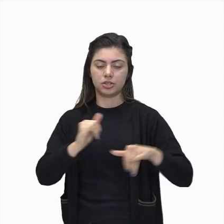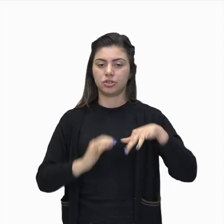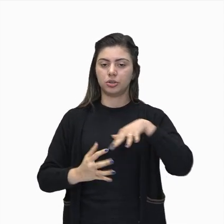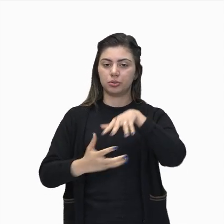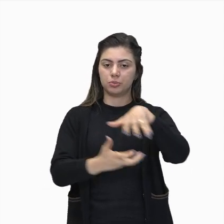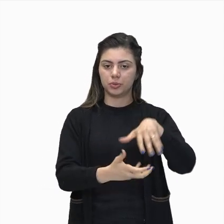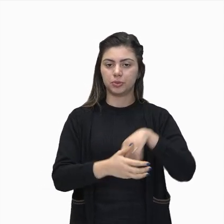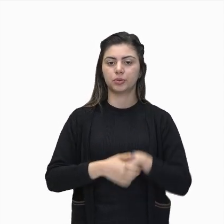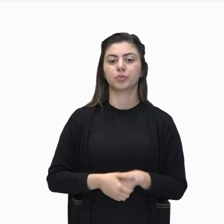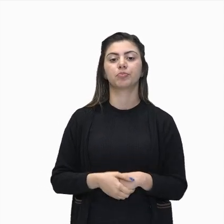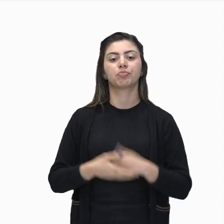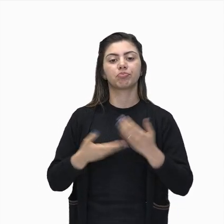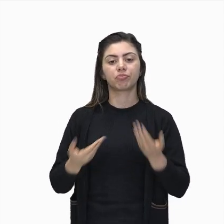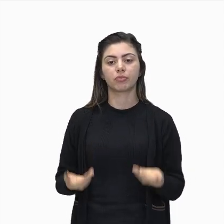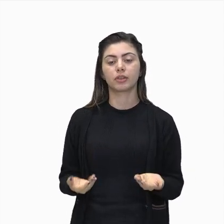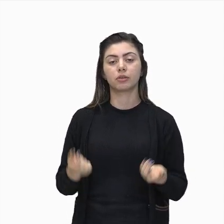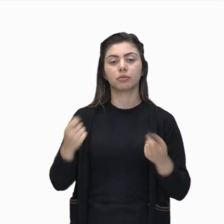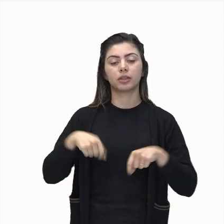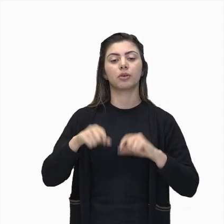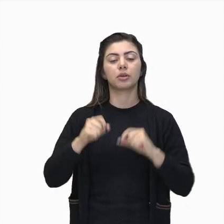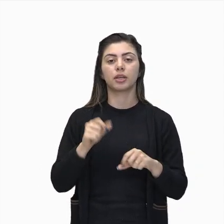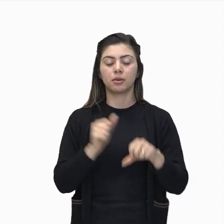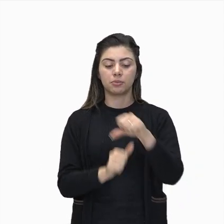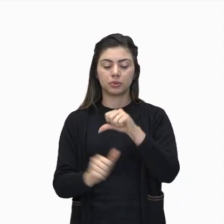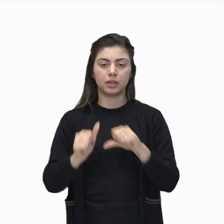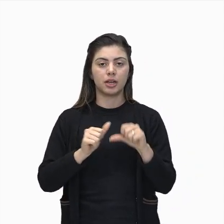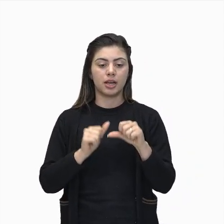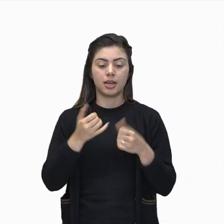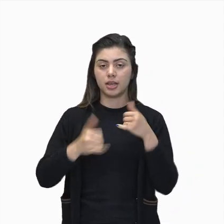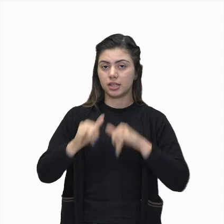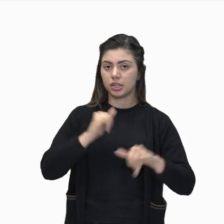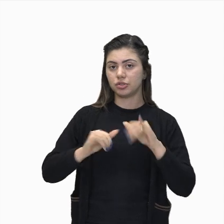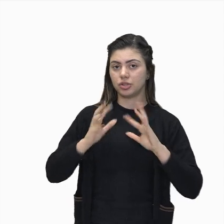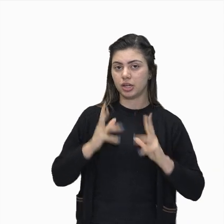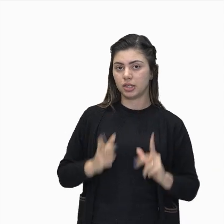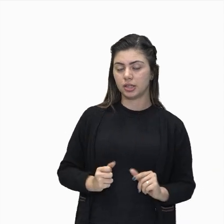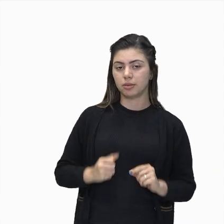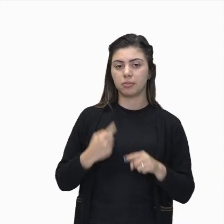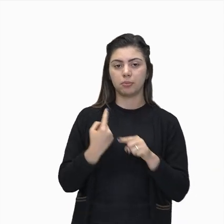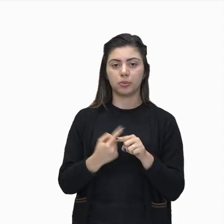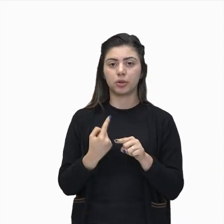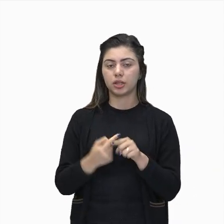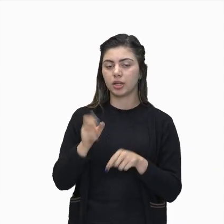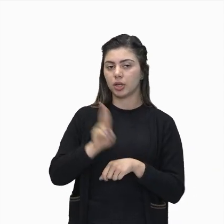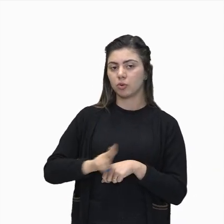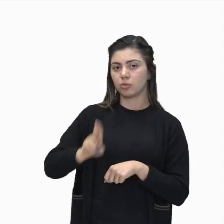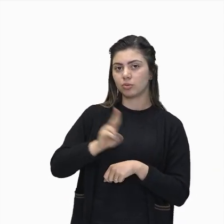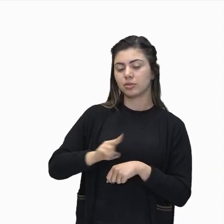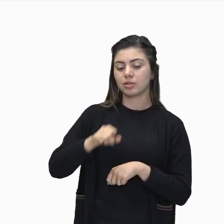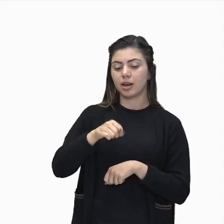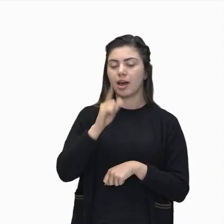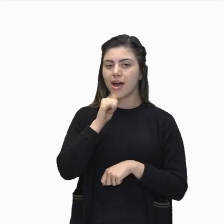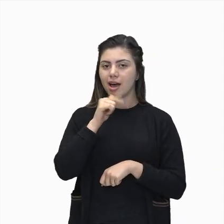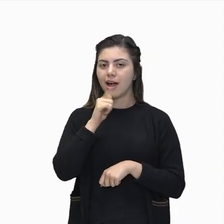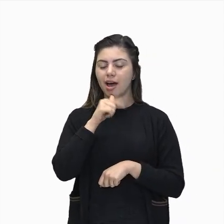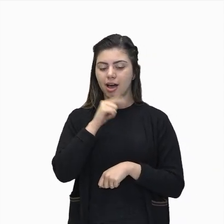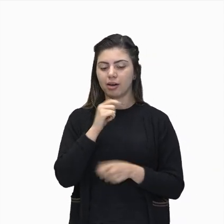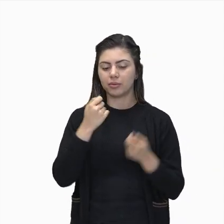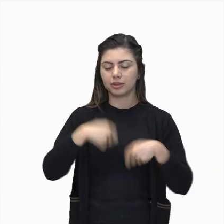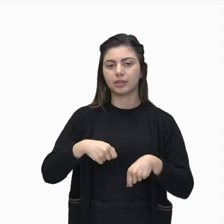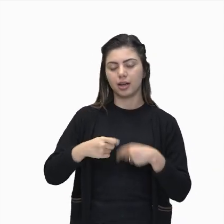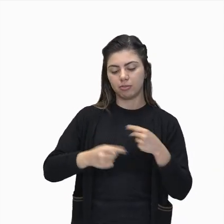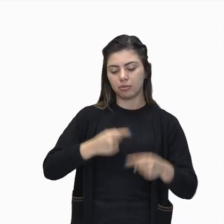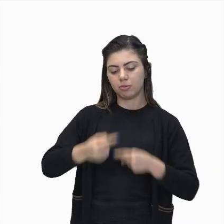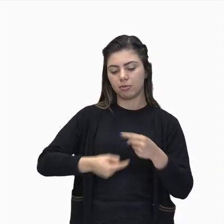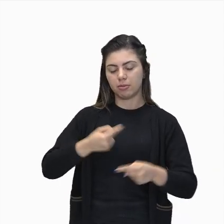considerada fonte renovável de energia, já que usa a água como principal fonte geradora